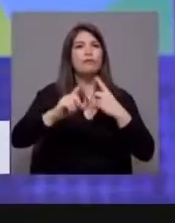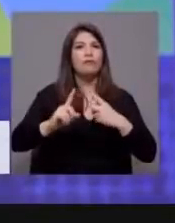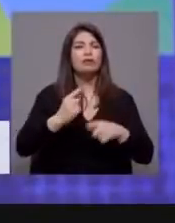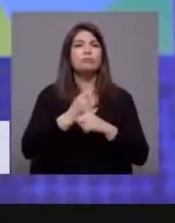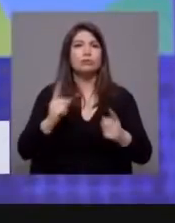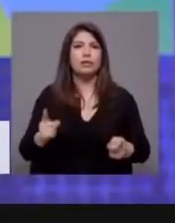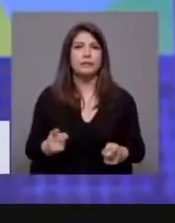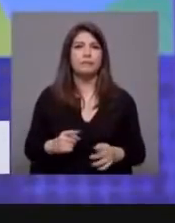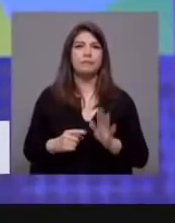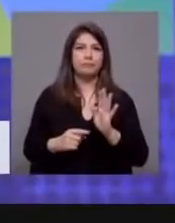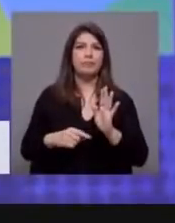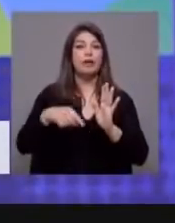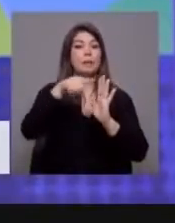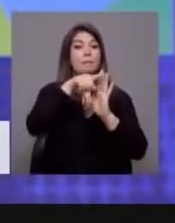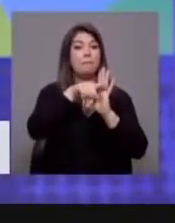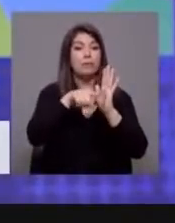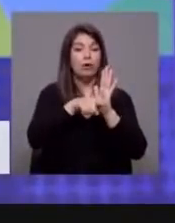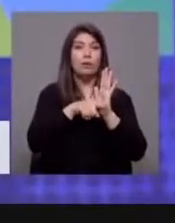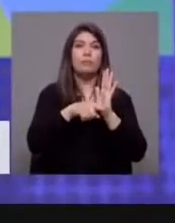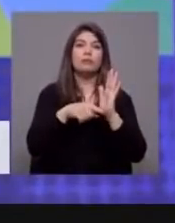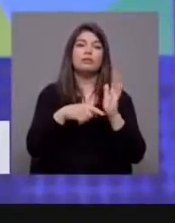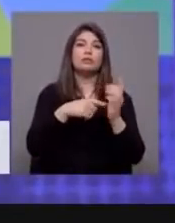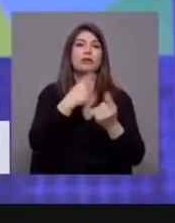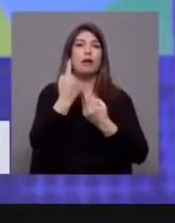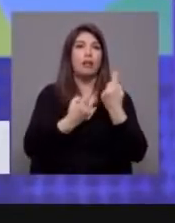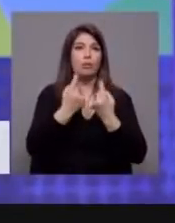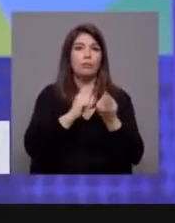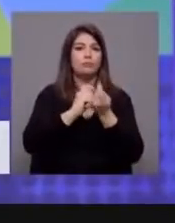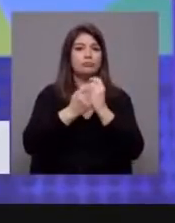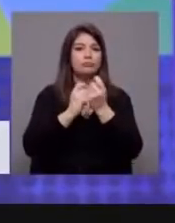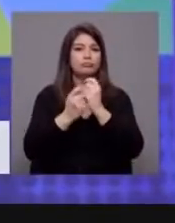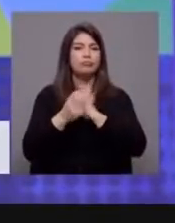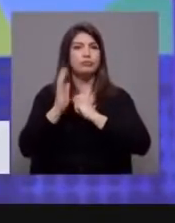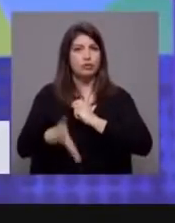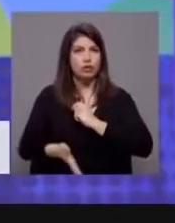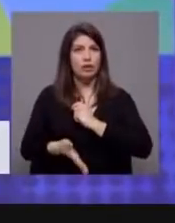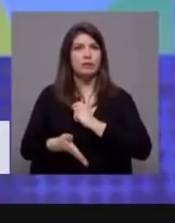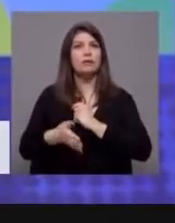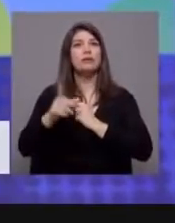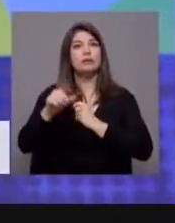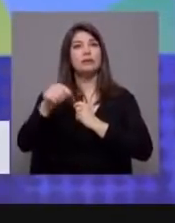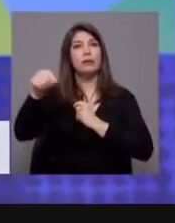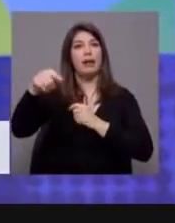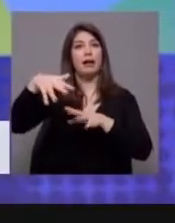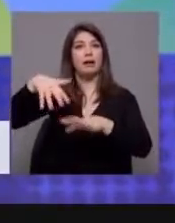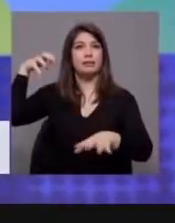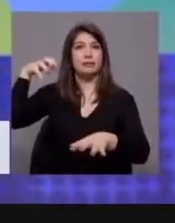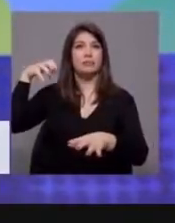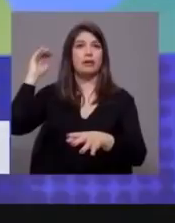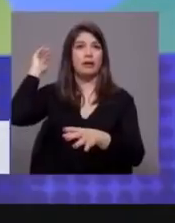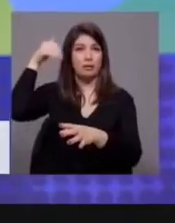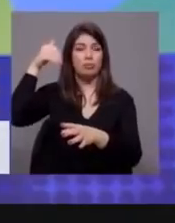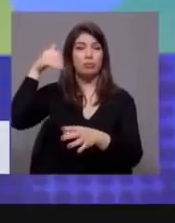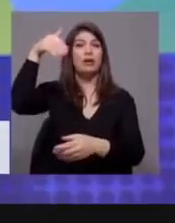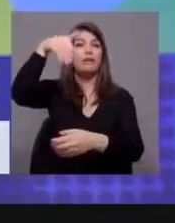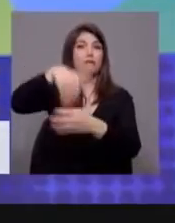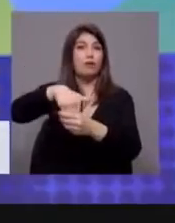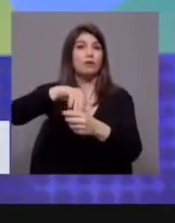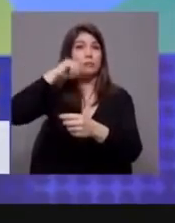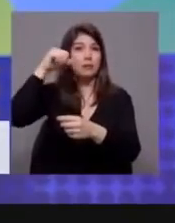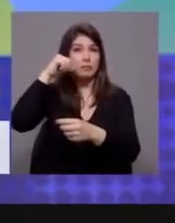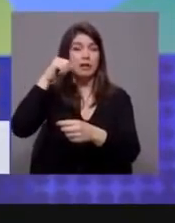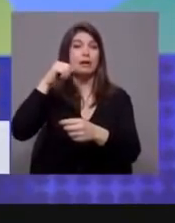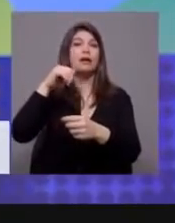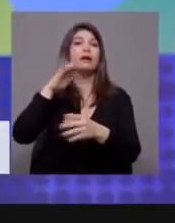lugar, parte das normas já foram alteradas. Em segundo lugar, está na Assembleia da República. Se não estão a ser discutidas e votadas na Assembleia da República,